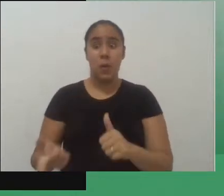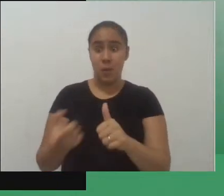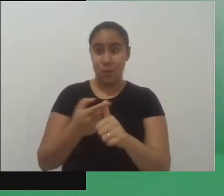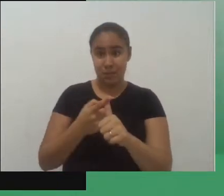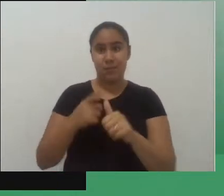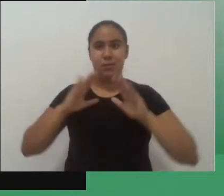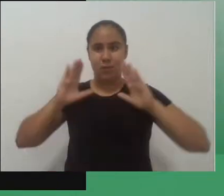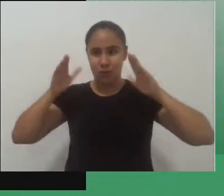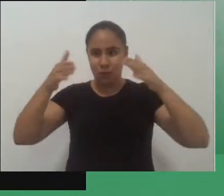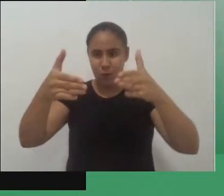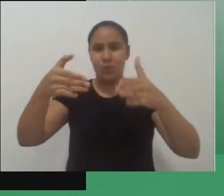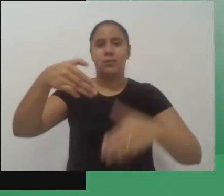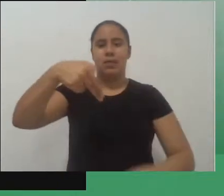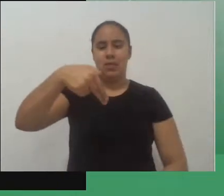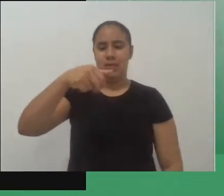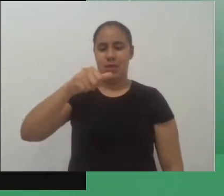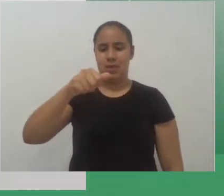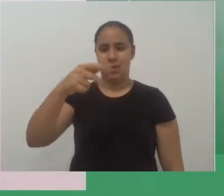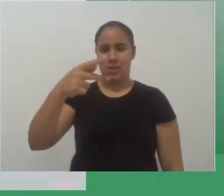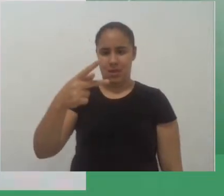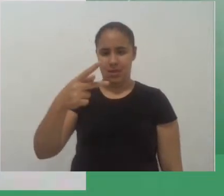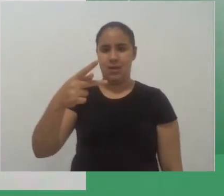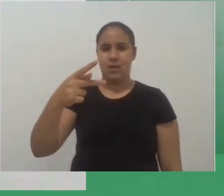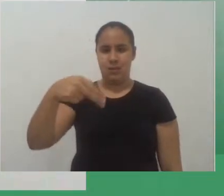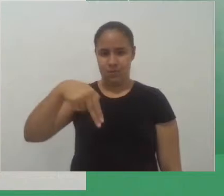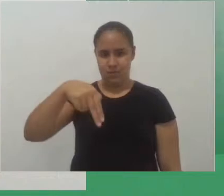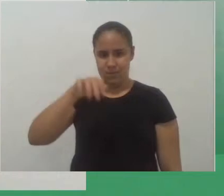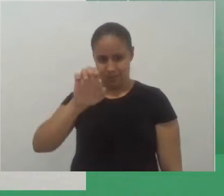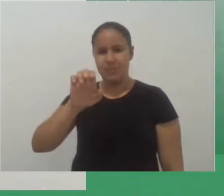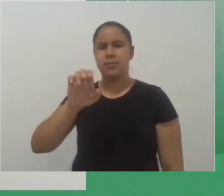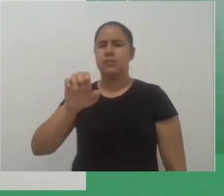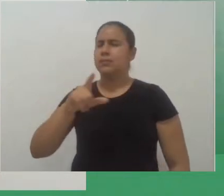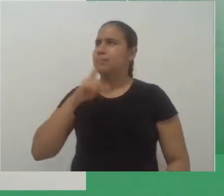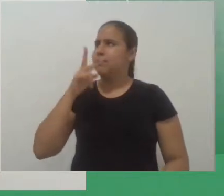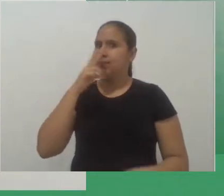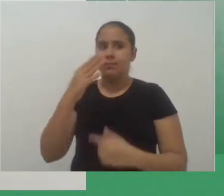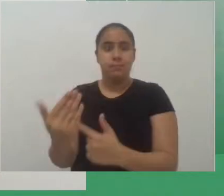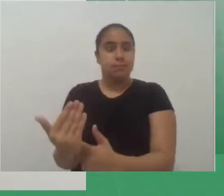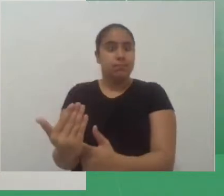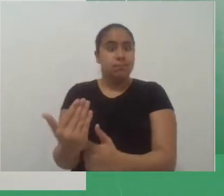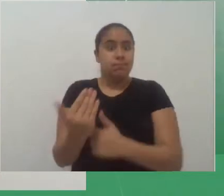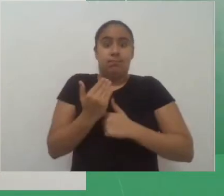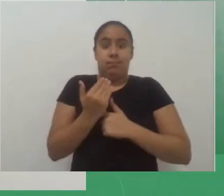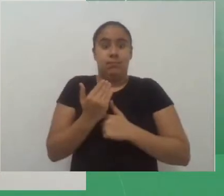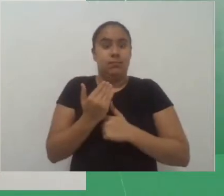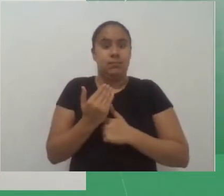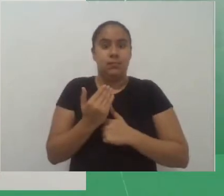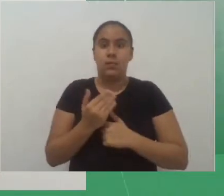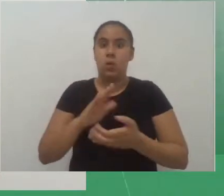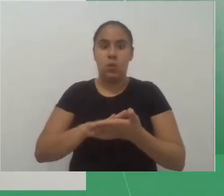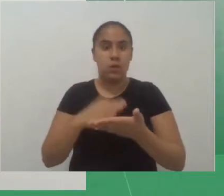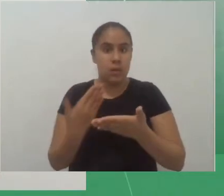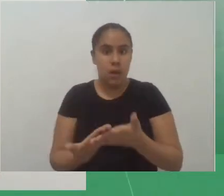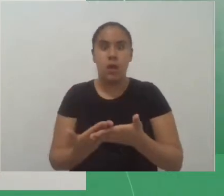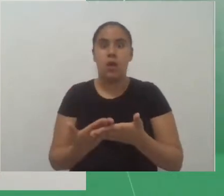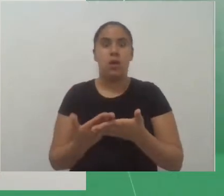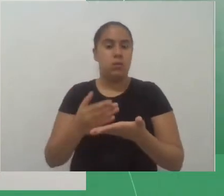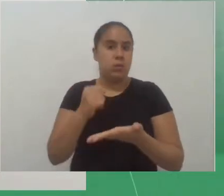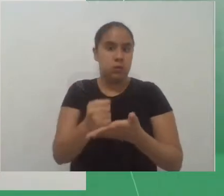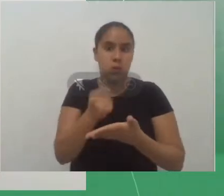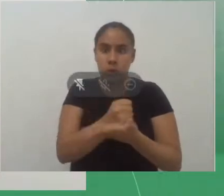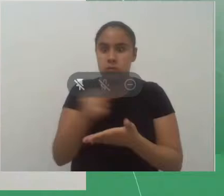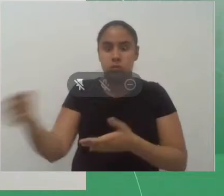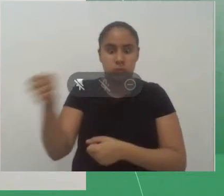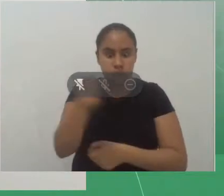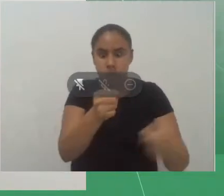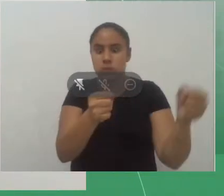ao NAP tem me ajudado bastante bastante mesmo ampliou o quadro de intérpretes também para poder ter